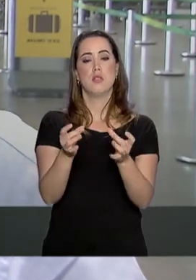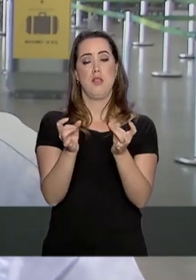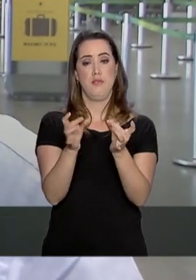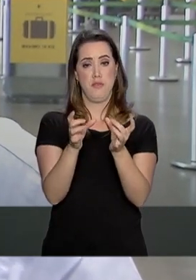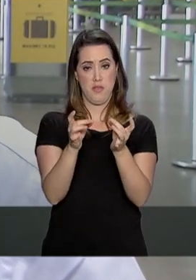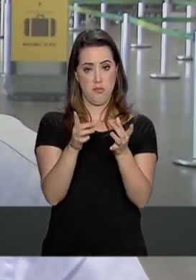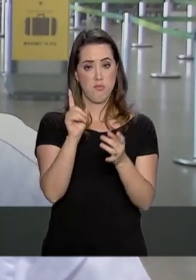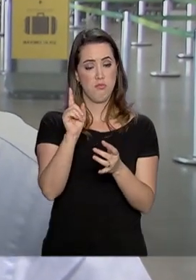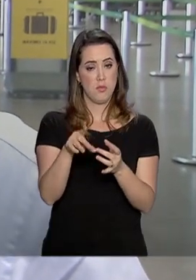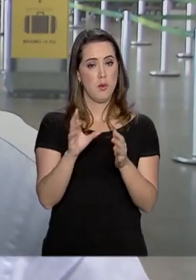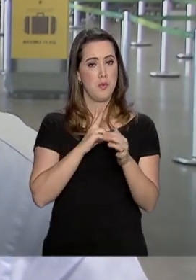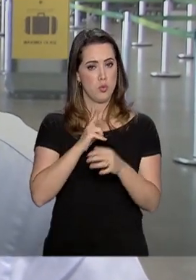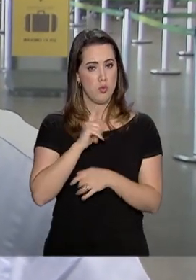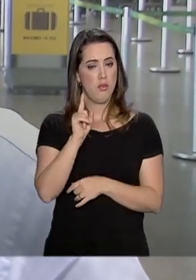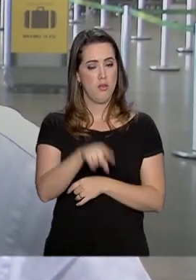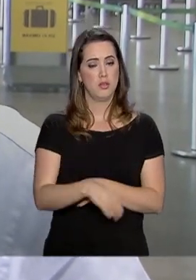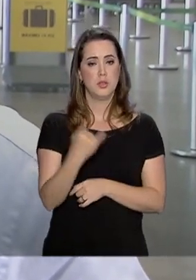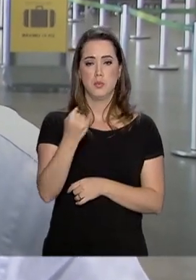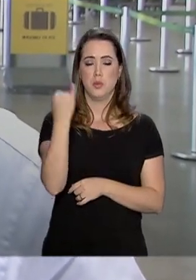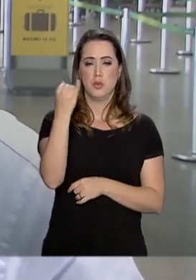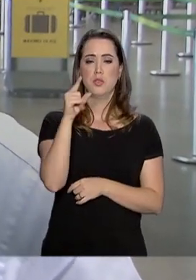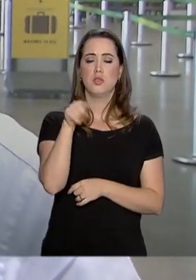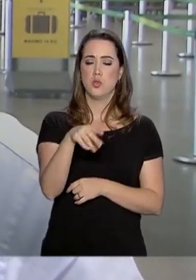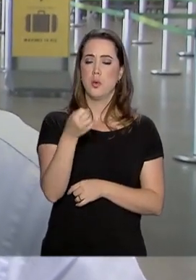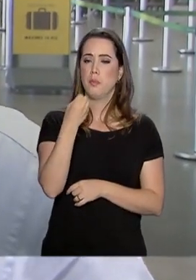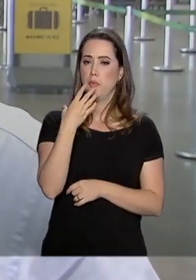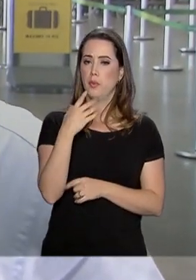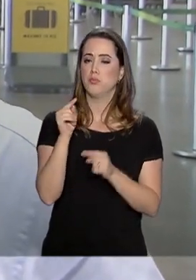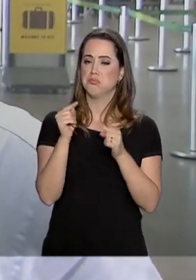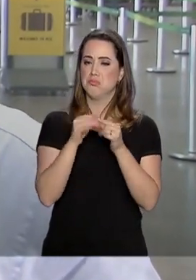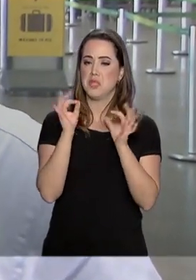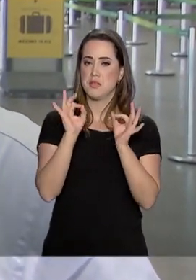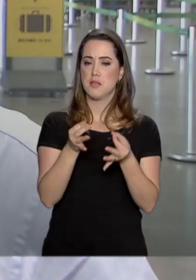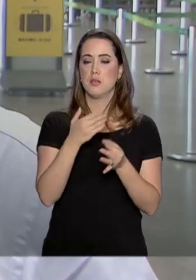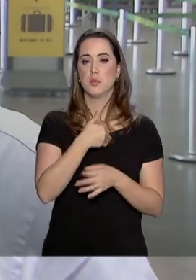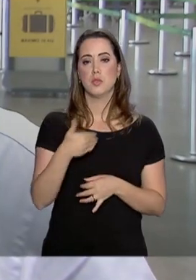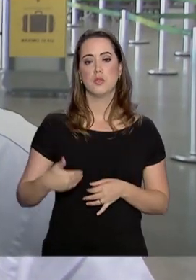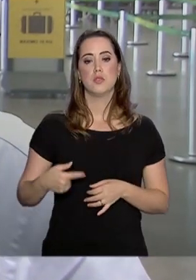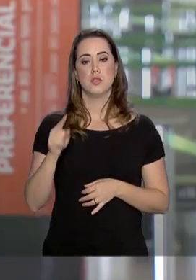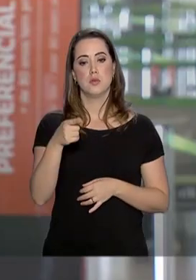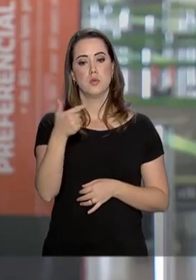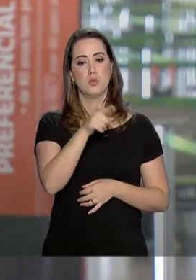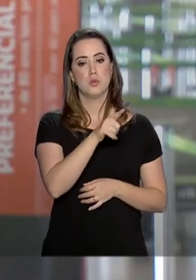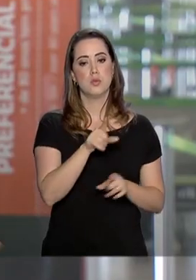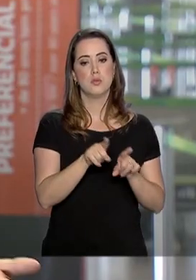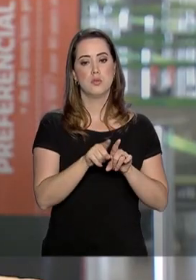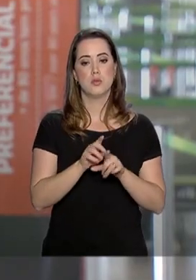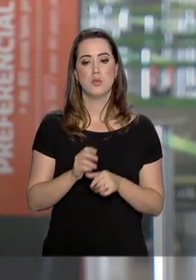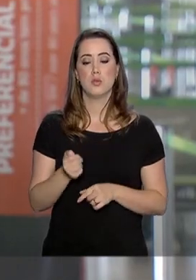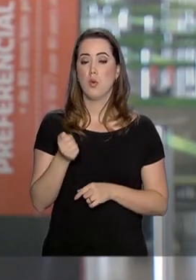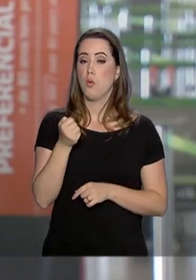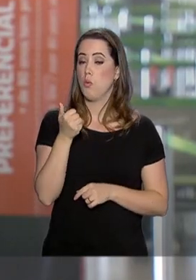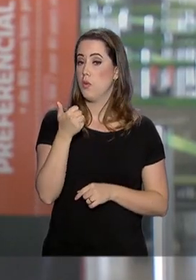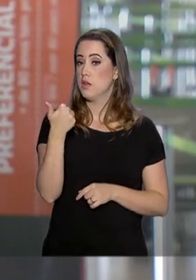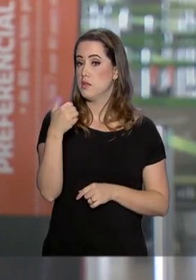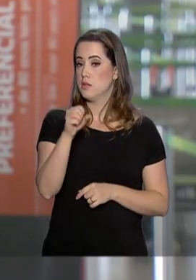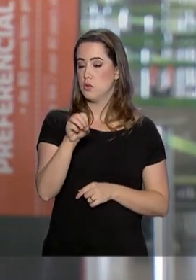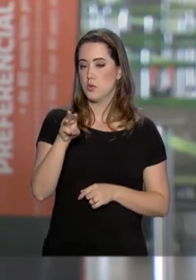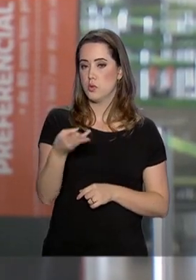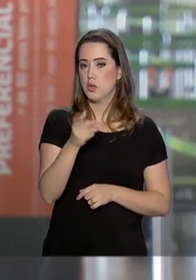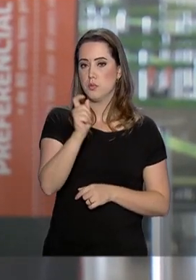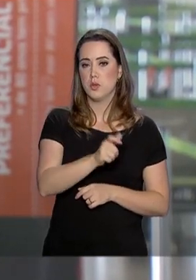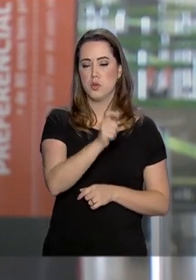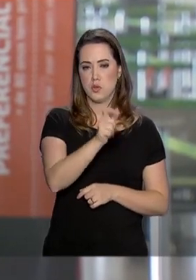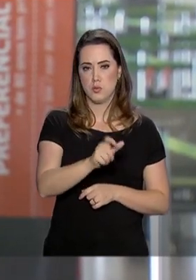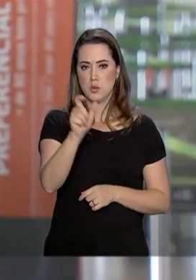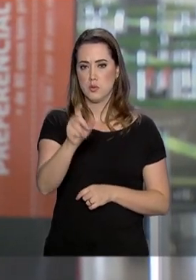privada foi um tremendo acerto do governo. Eu acho que se seguir esse caminho vai ser muito bom nos outros também. Quase 18 milhões de